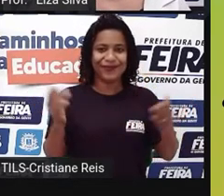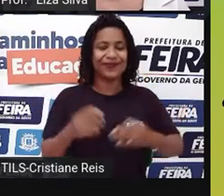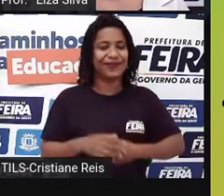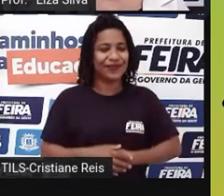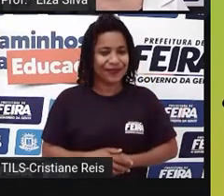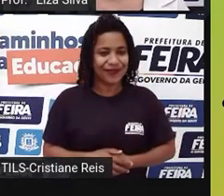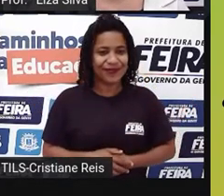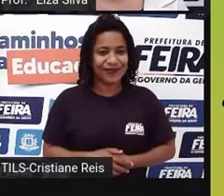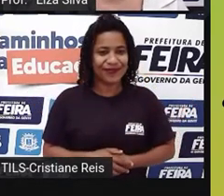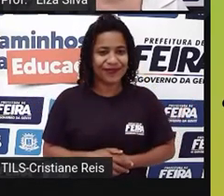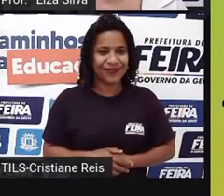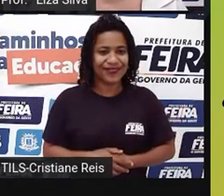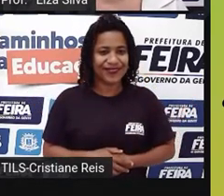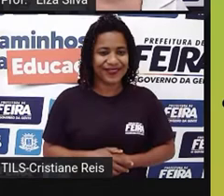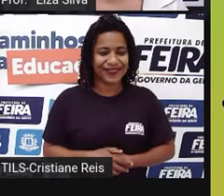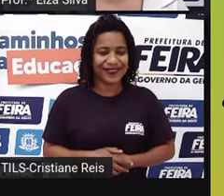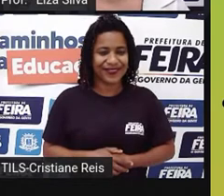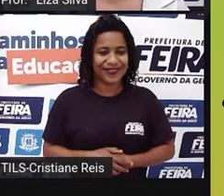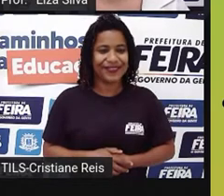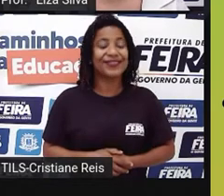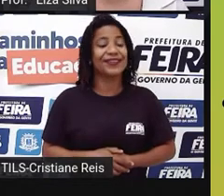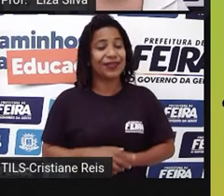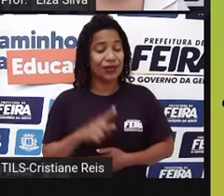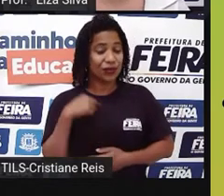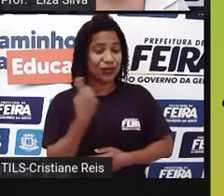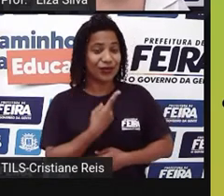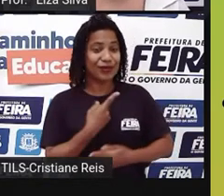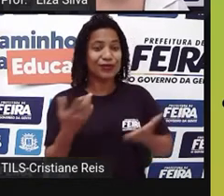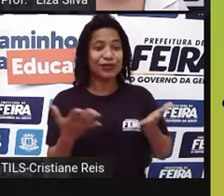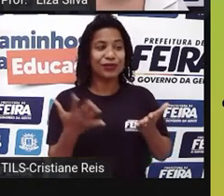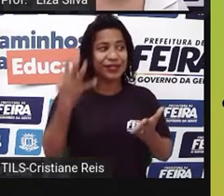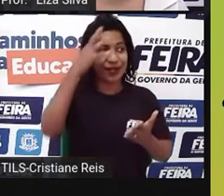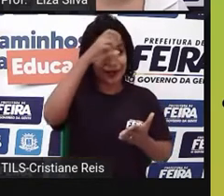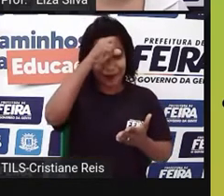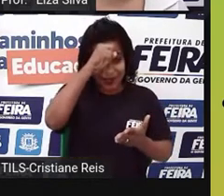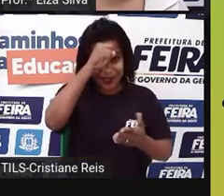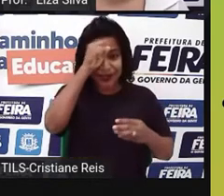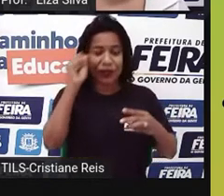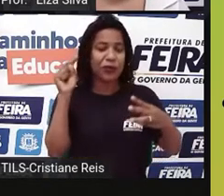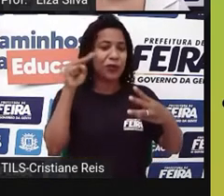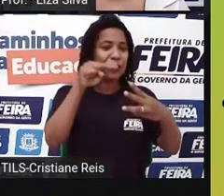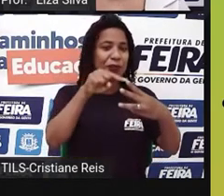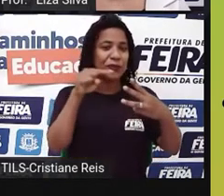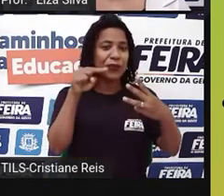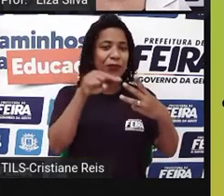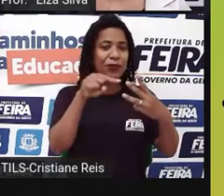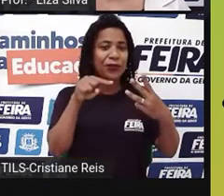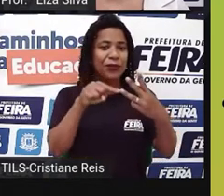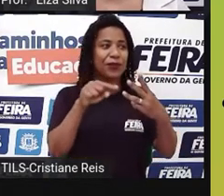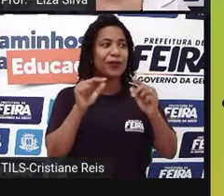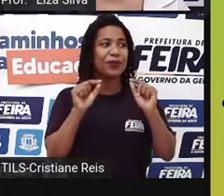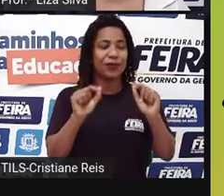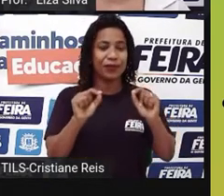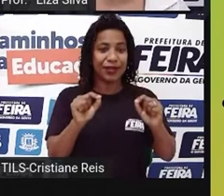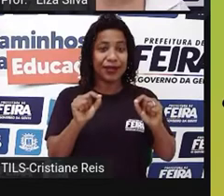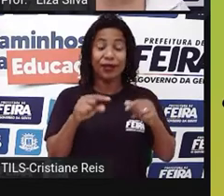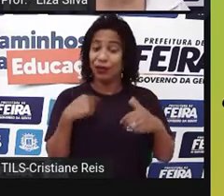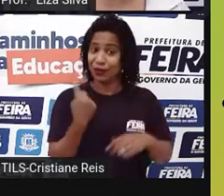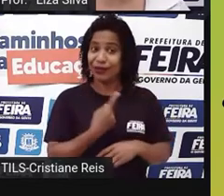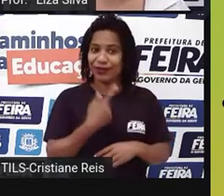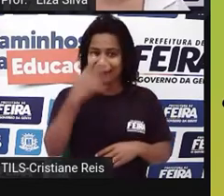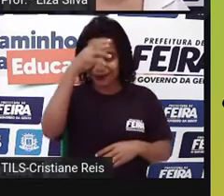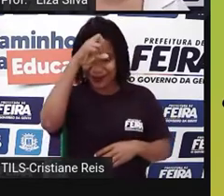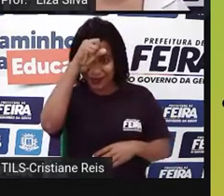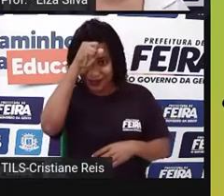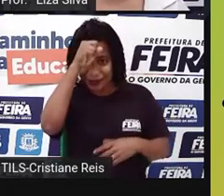What are you going to learn today? O que é que nós vamos aprender hoje especificamente? Nós vamos mobilizar conhecimentos prévios